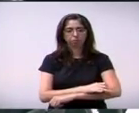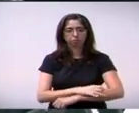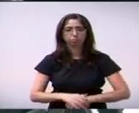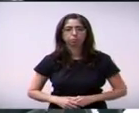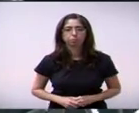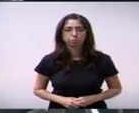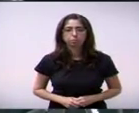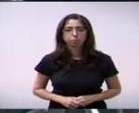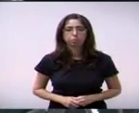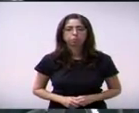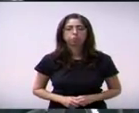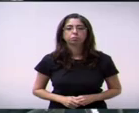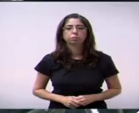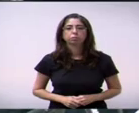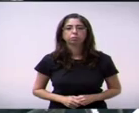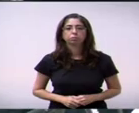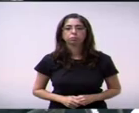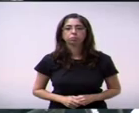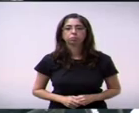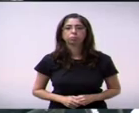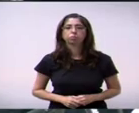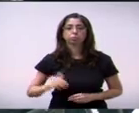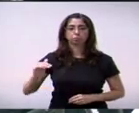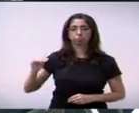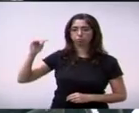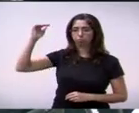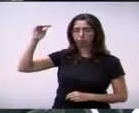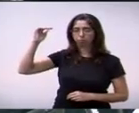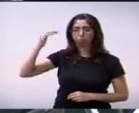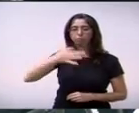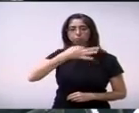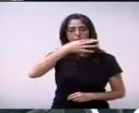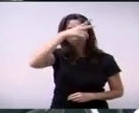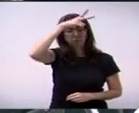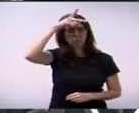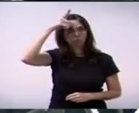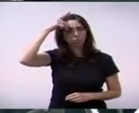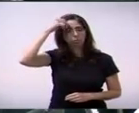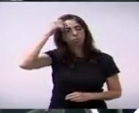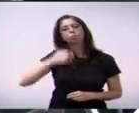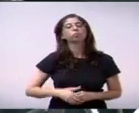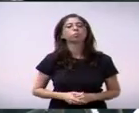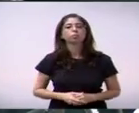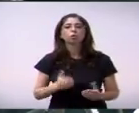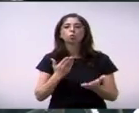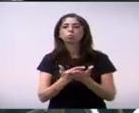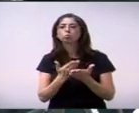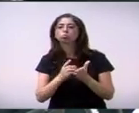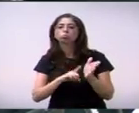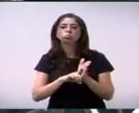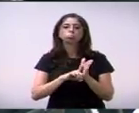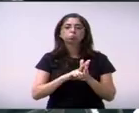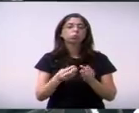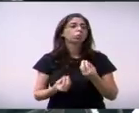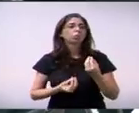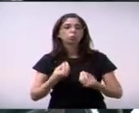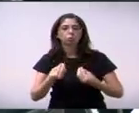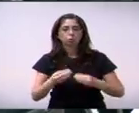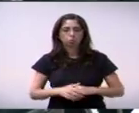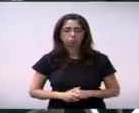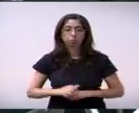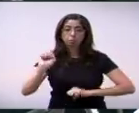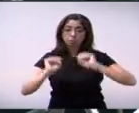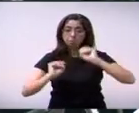203 do vereador João Mota sugere ao executivo estudos para a contratação da